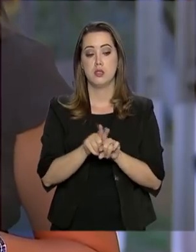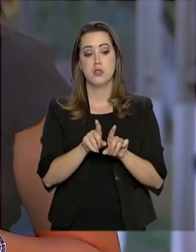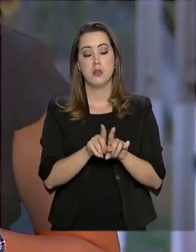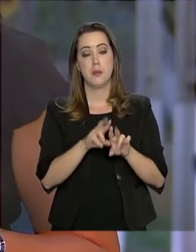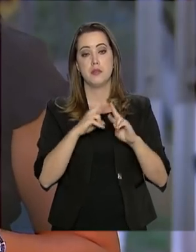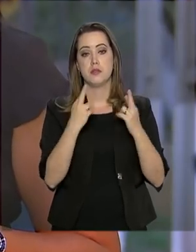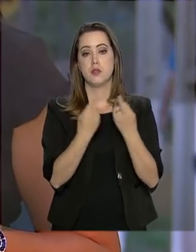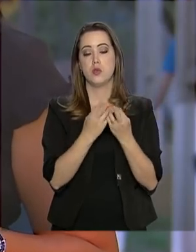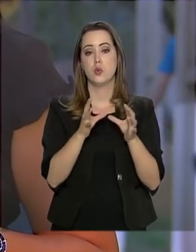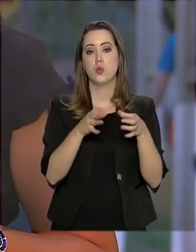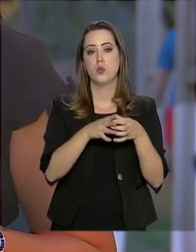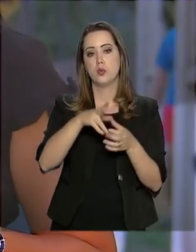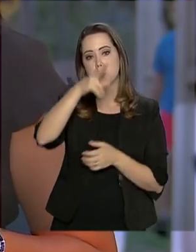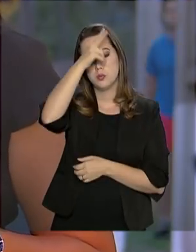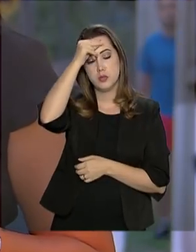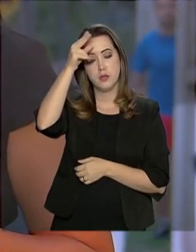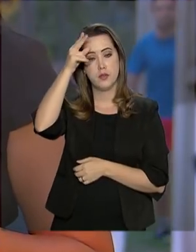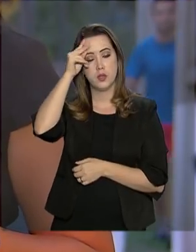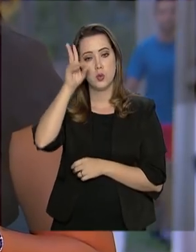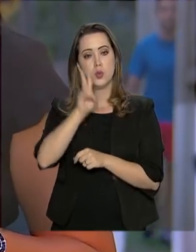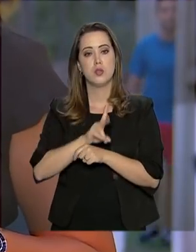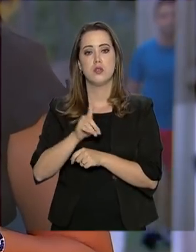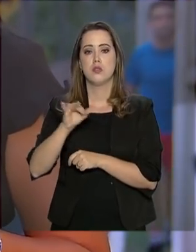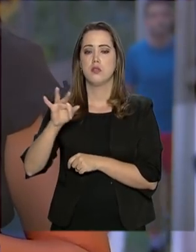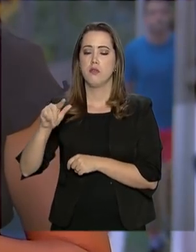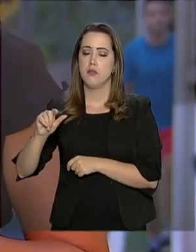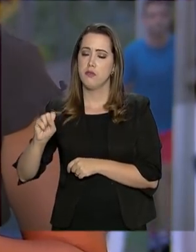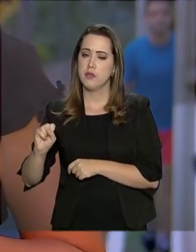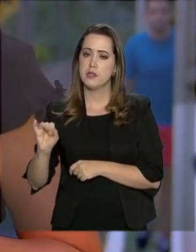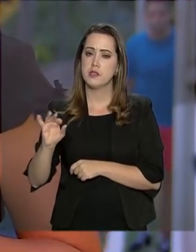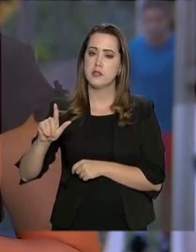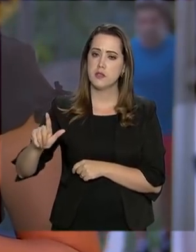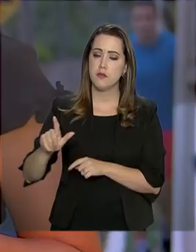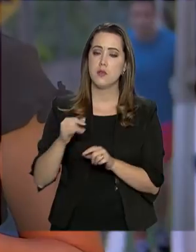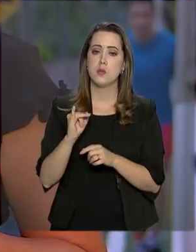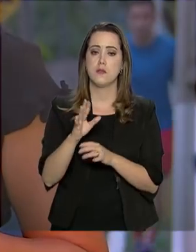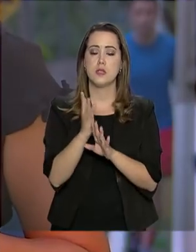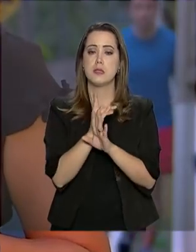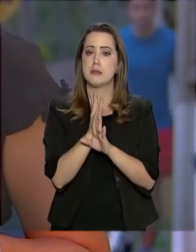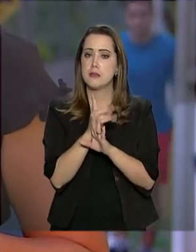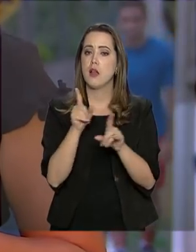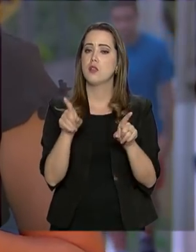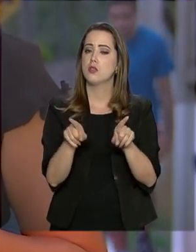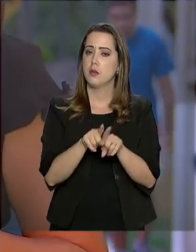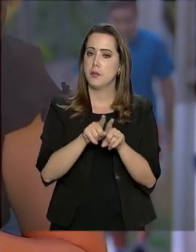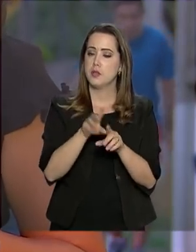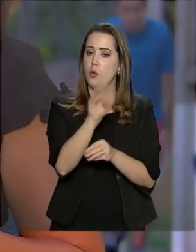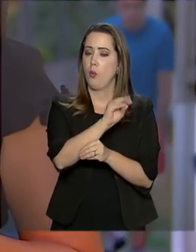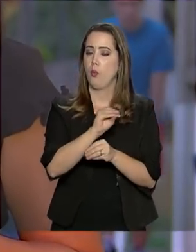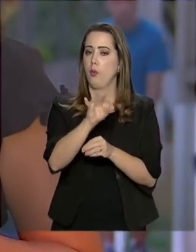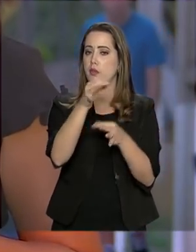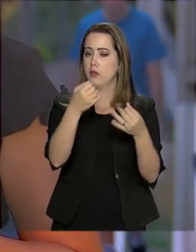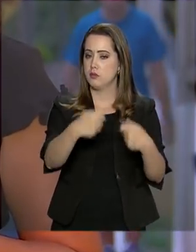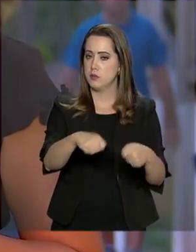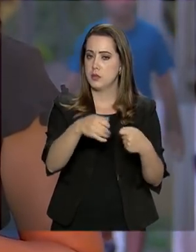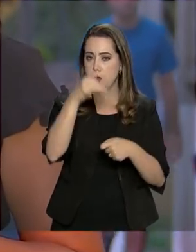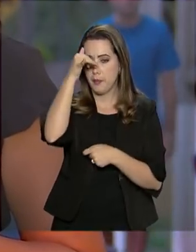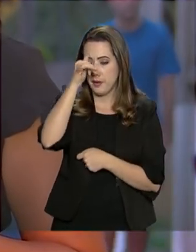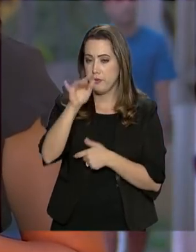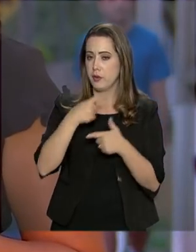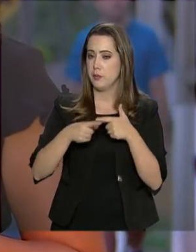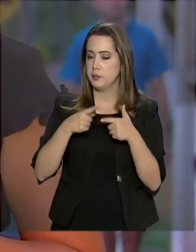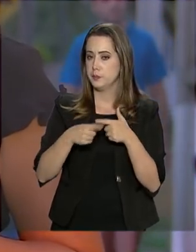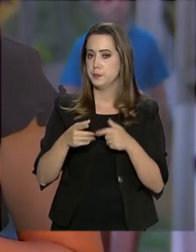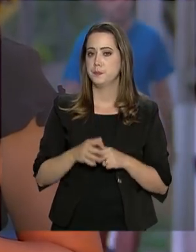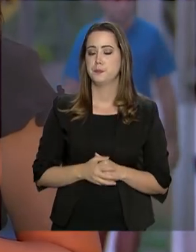da Defesa Civil para ver se a Prefeitura, se o município também está tomando os cuidados necessários para evitar acidentes em relação